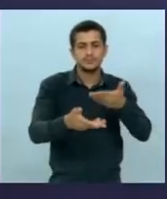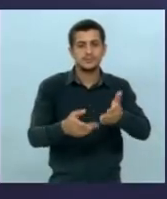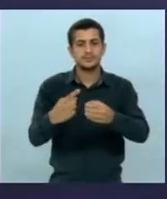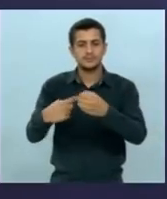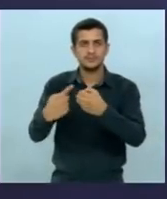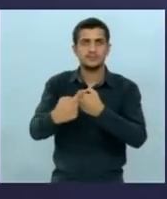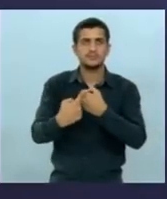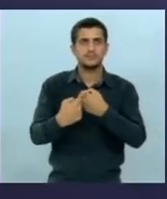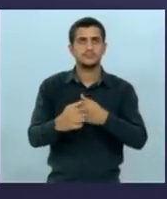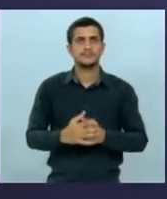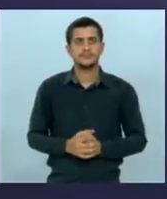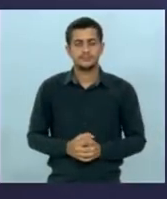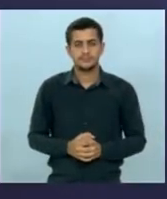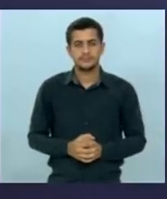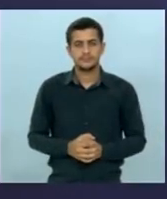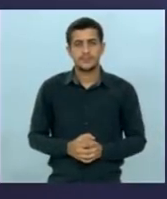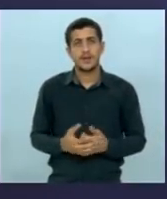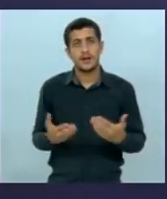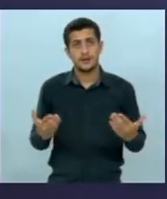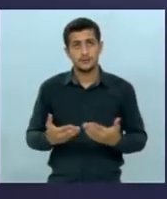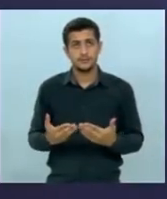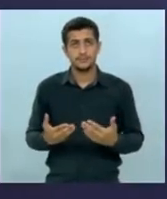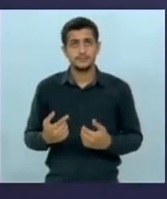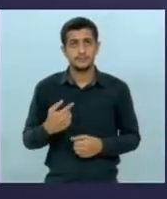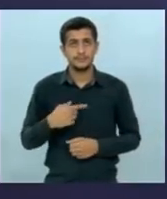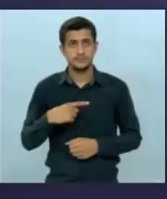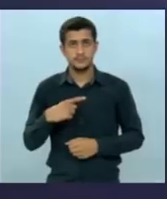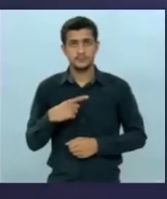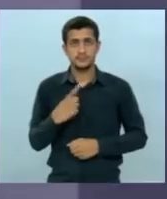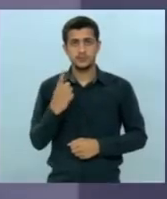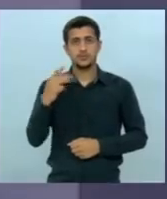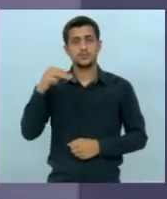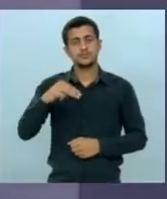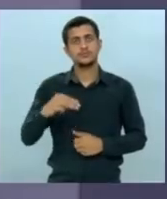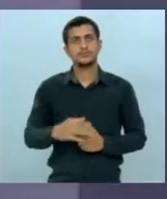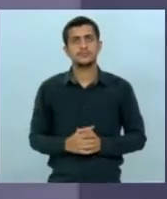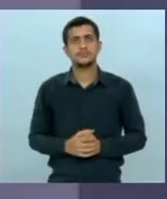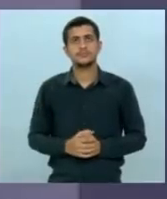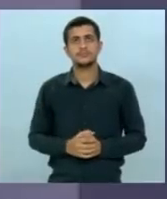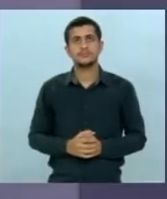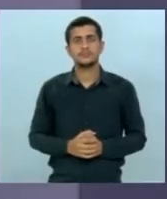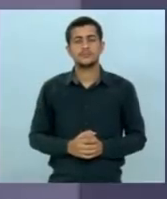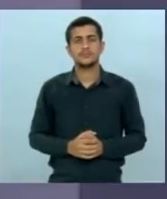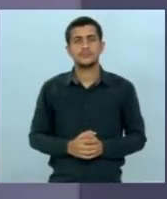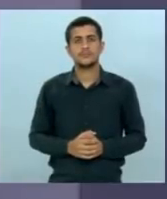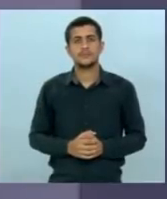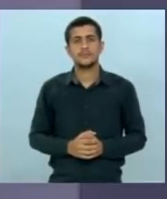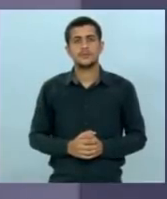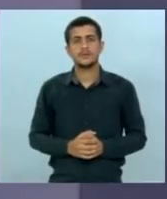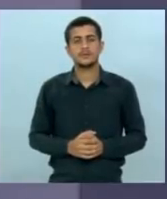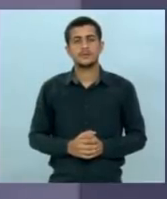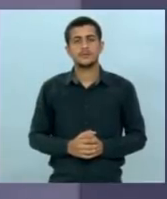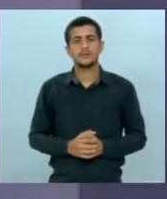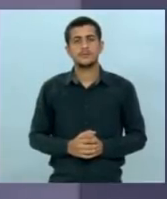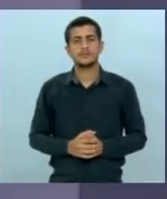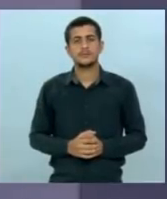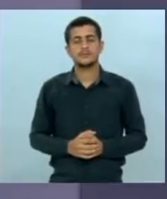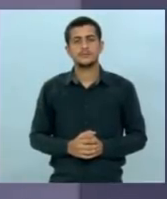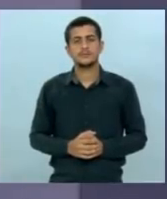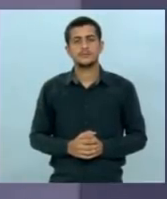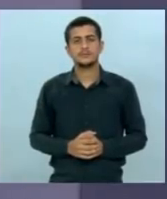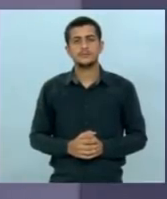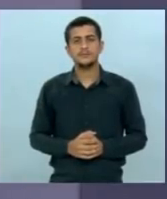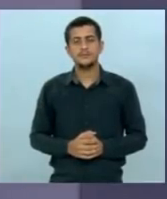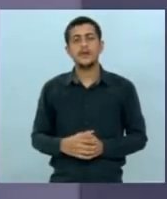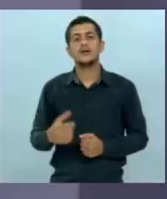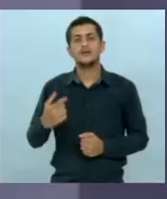agora nós temos um minuto para a tréplica afirmo que o candidato